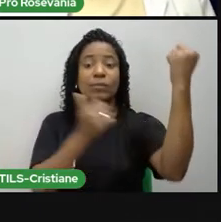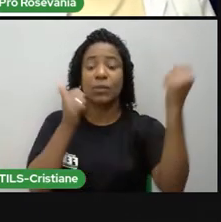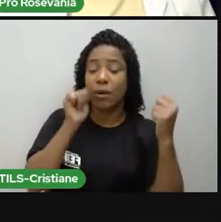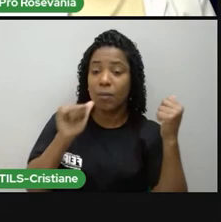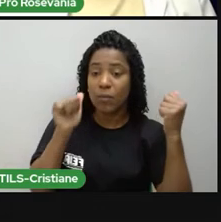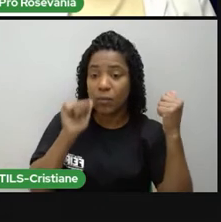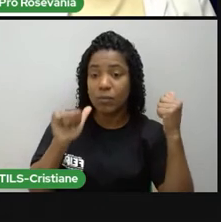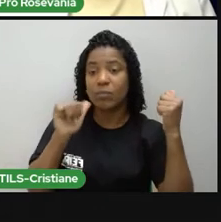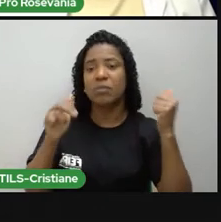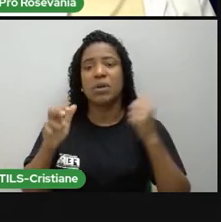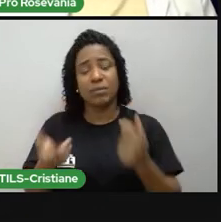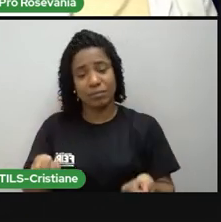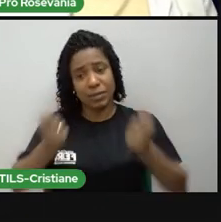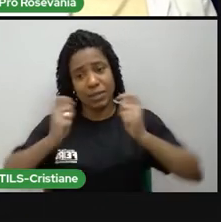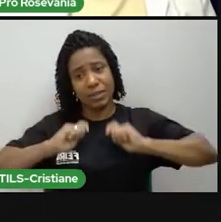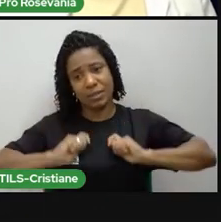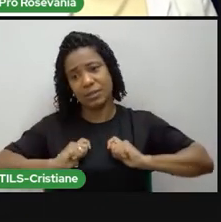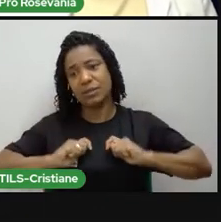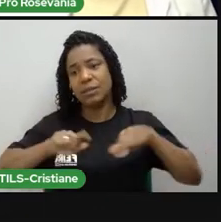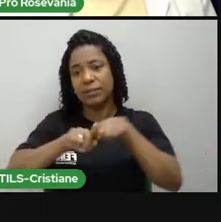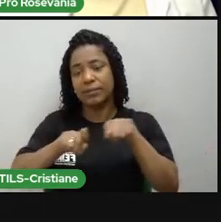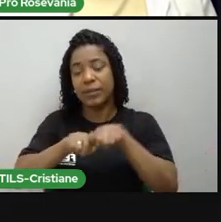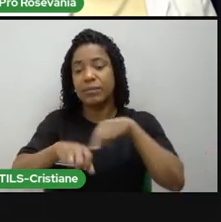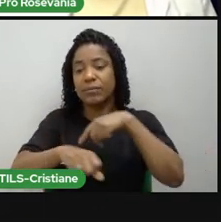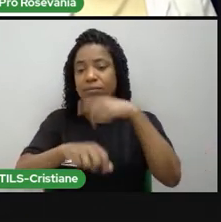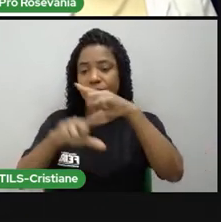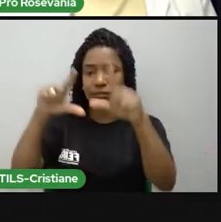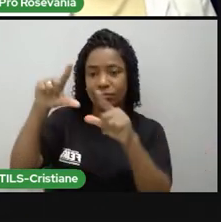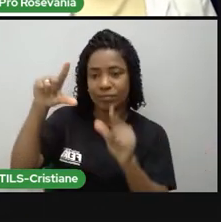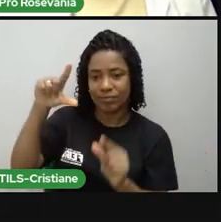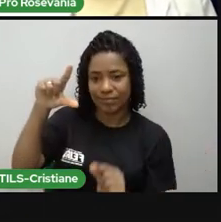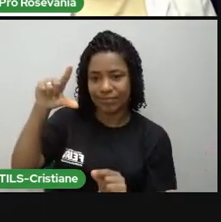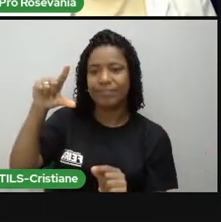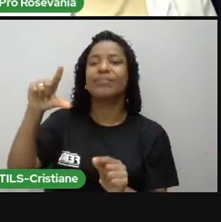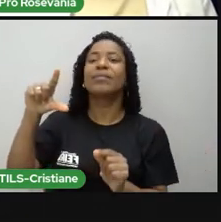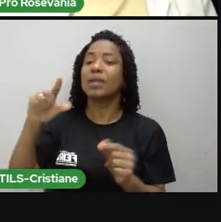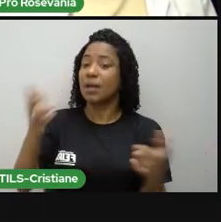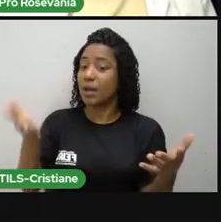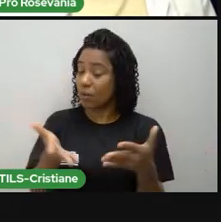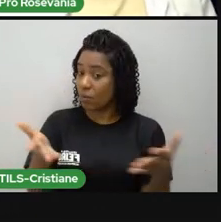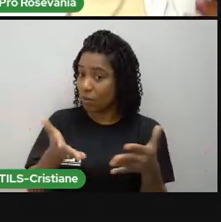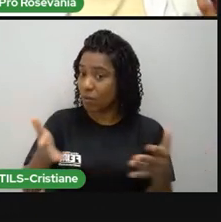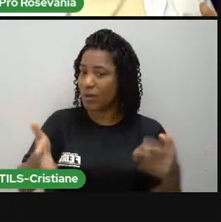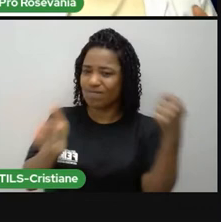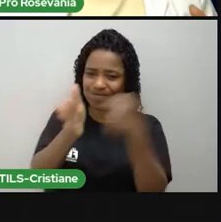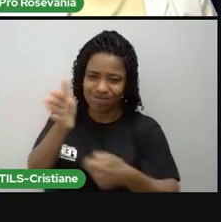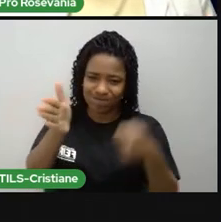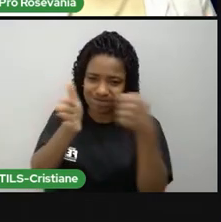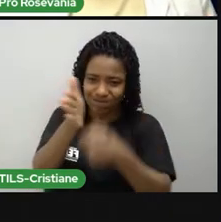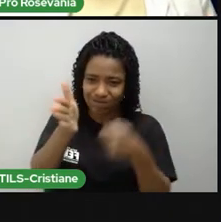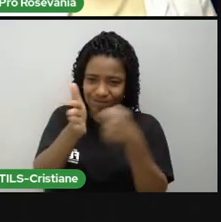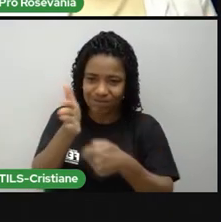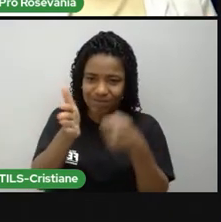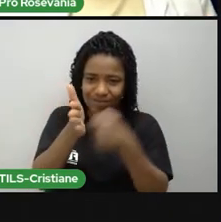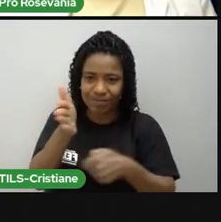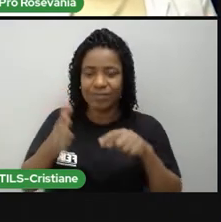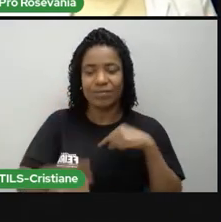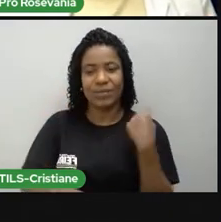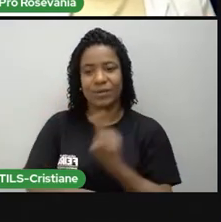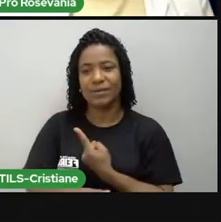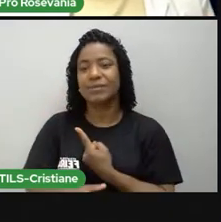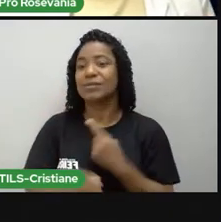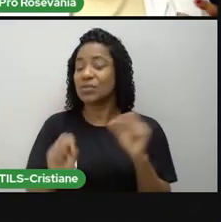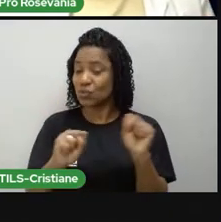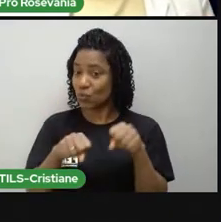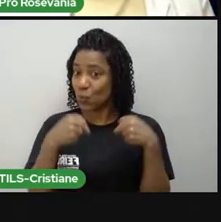também é uma herança, né, que a gente está resgatando, que a cada dia que passa a gente